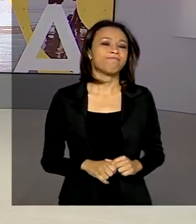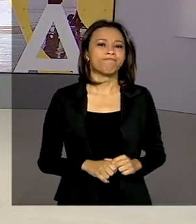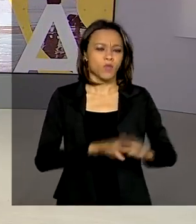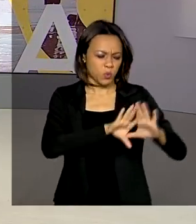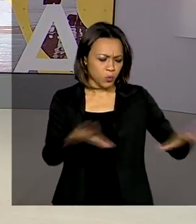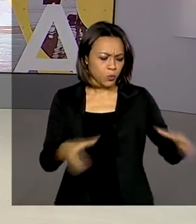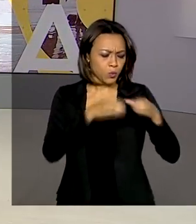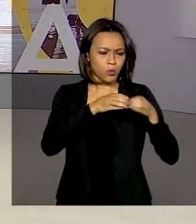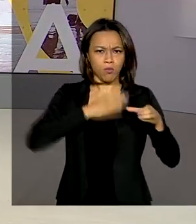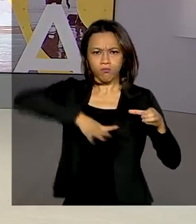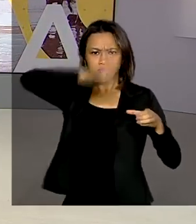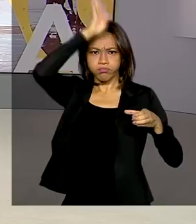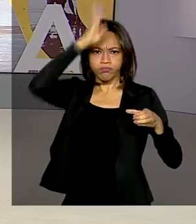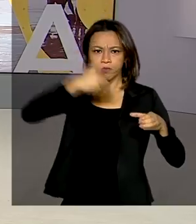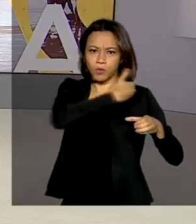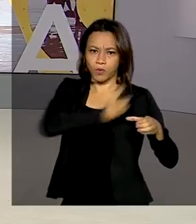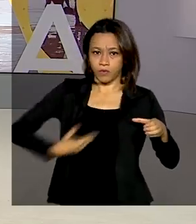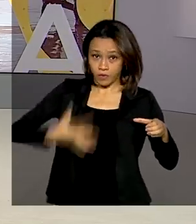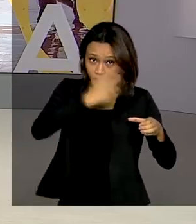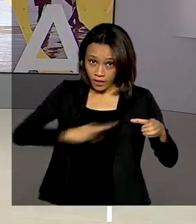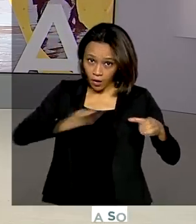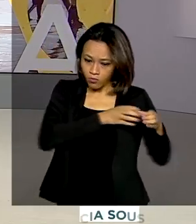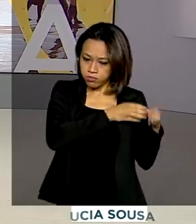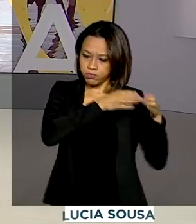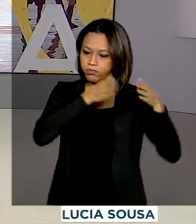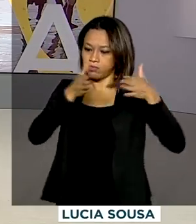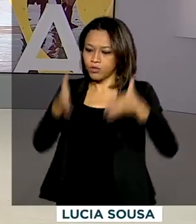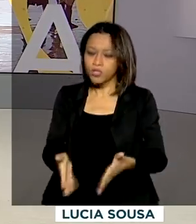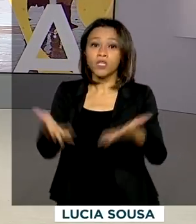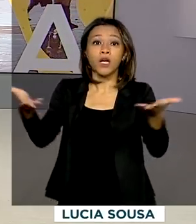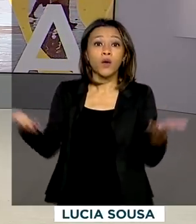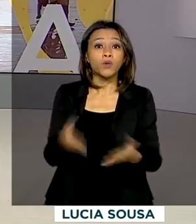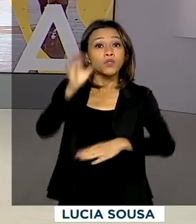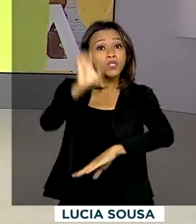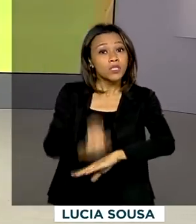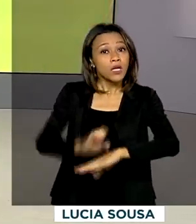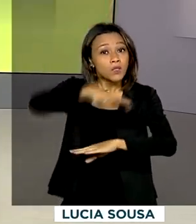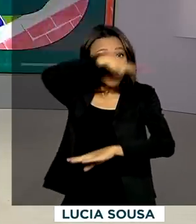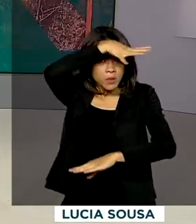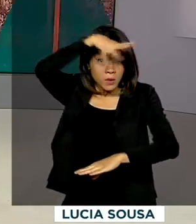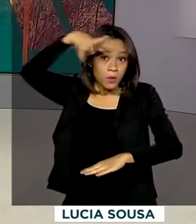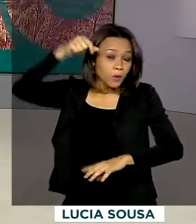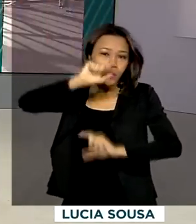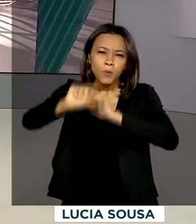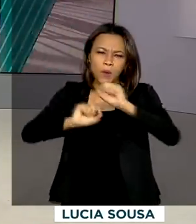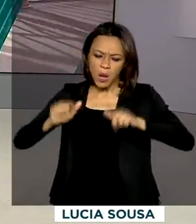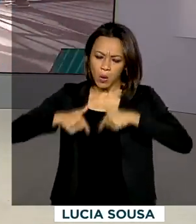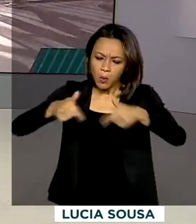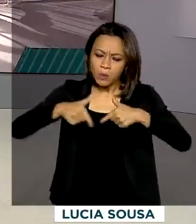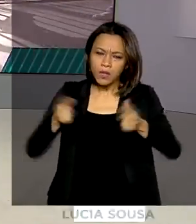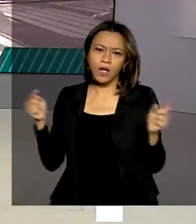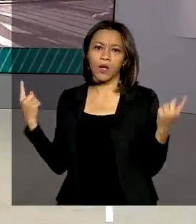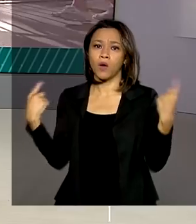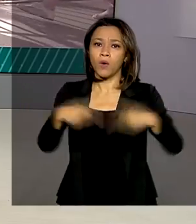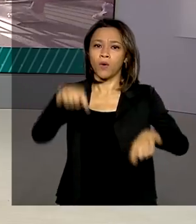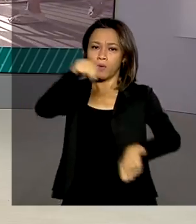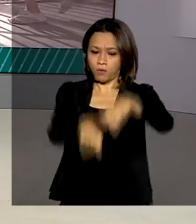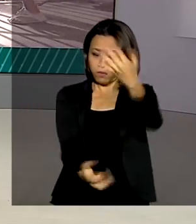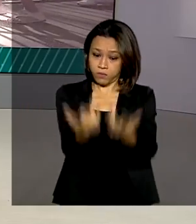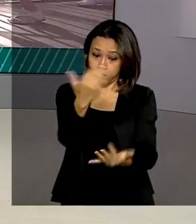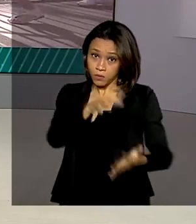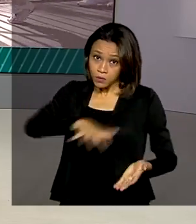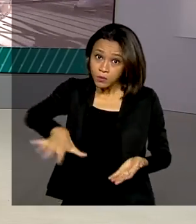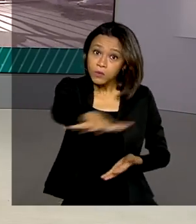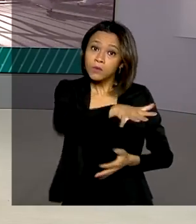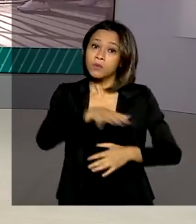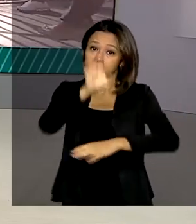Bombeiros da Força Nacional de Segurança chegam hoje ao Mato Grosso para ajudar a combater os incêndios no Estado. O repórter